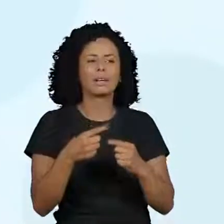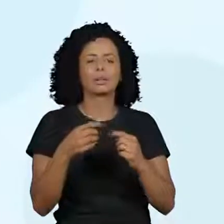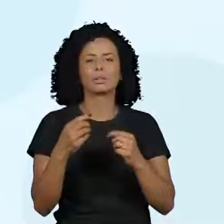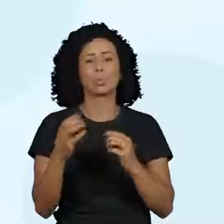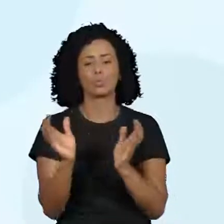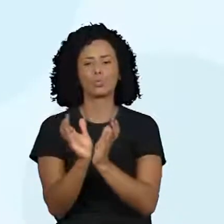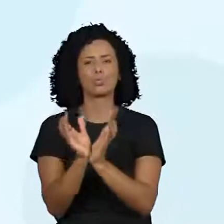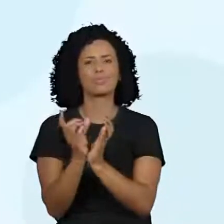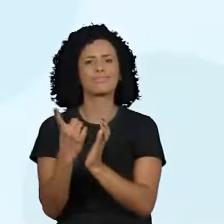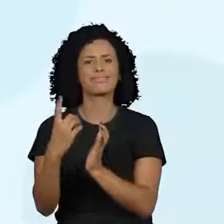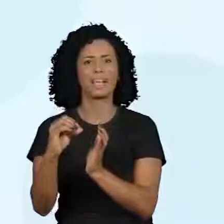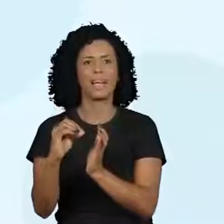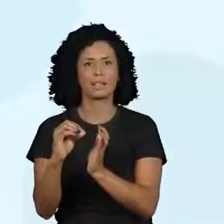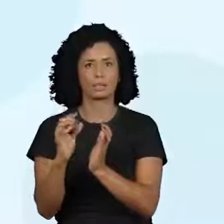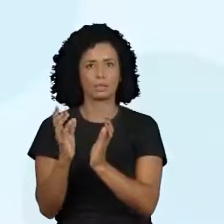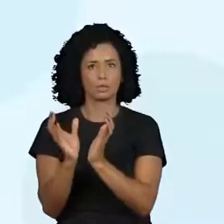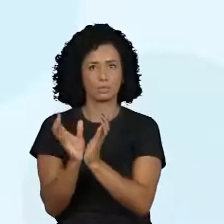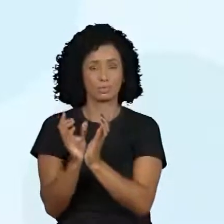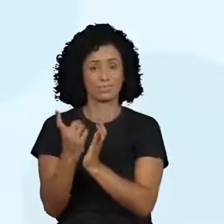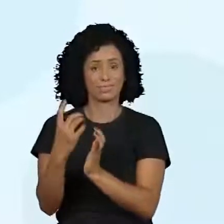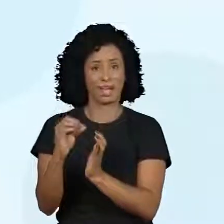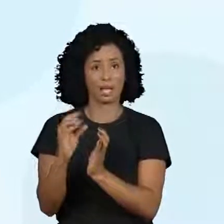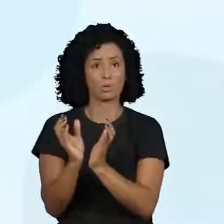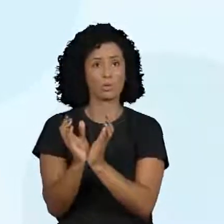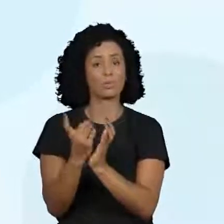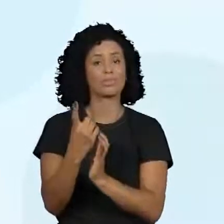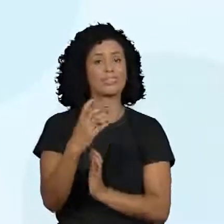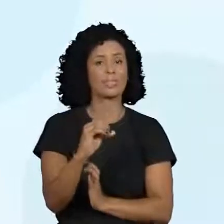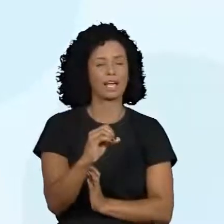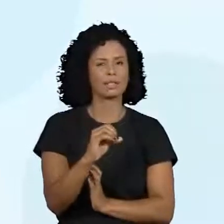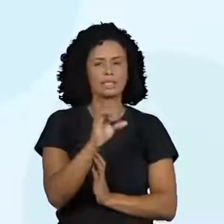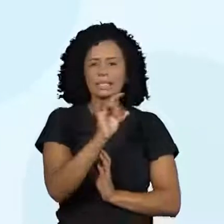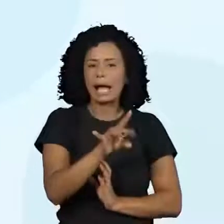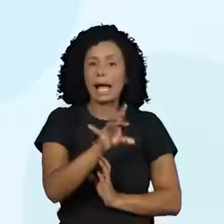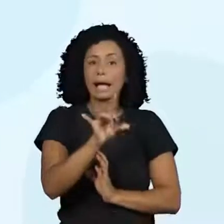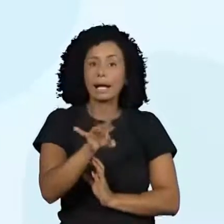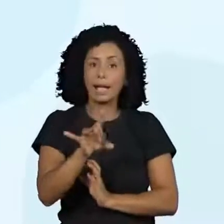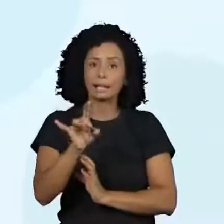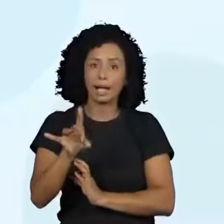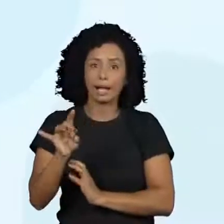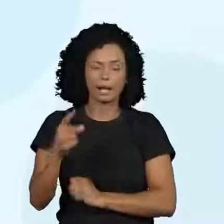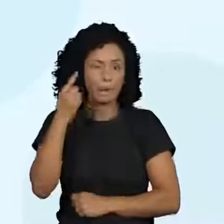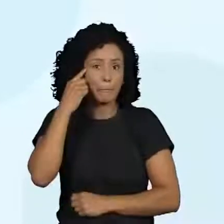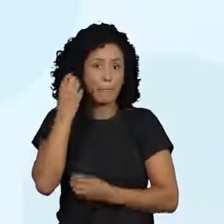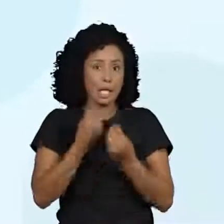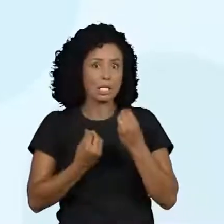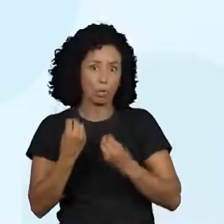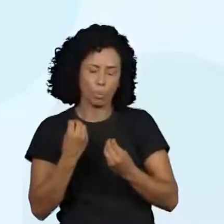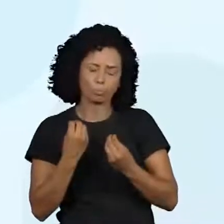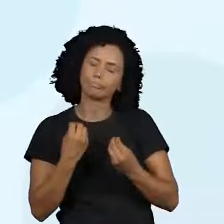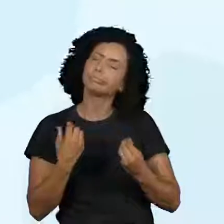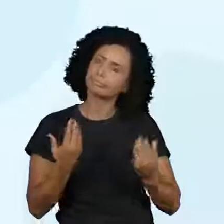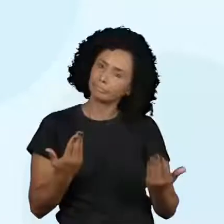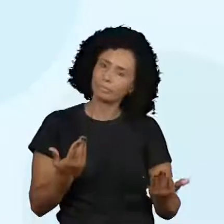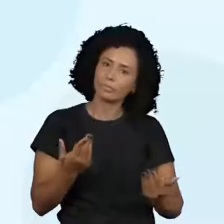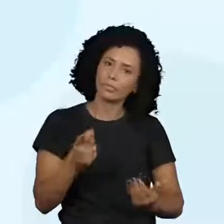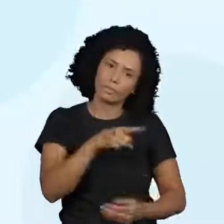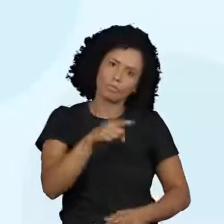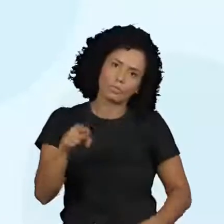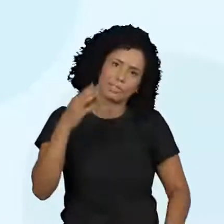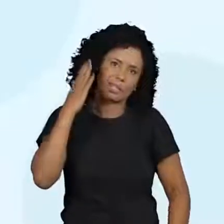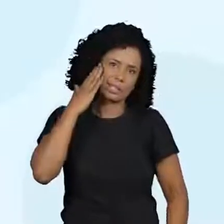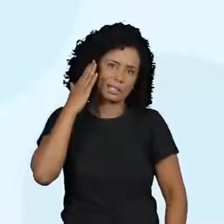é realizada com agrupamentos de 10 em 10. E assim que eles